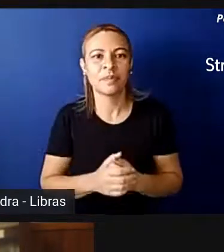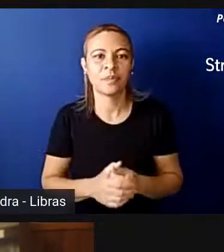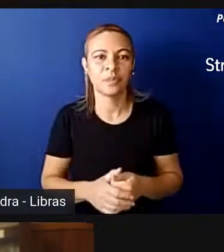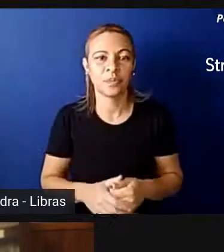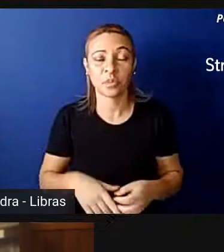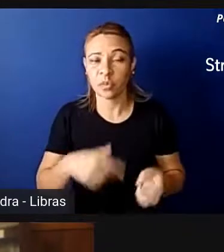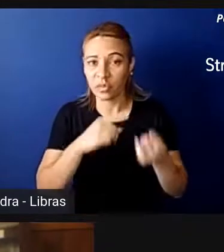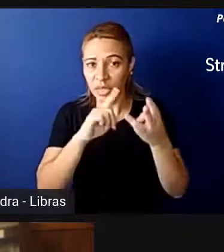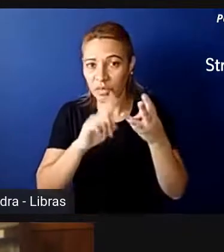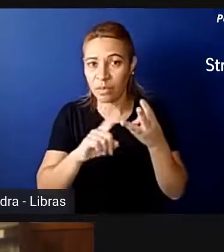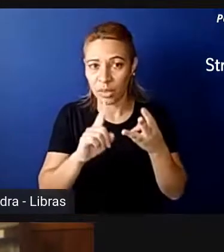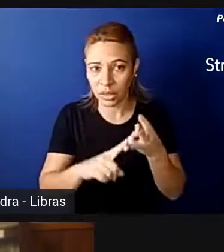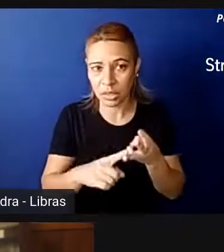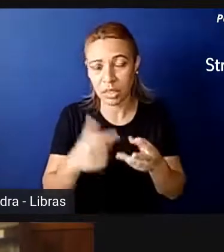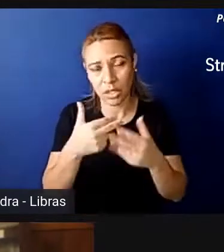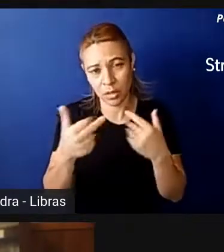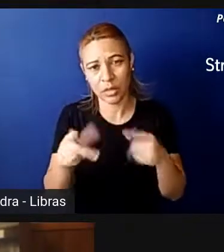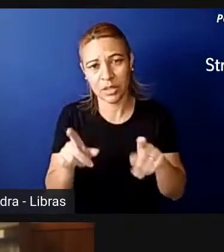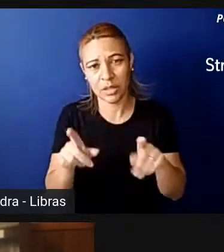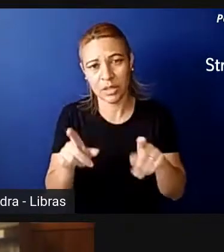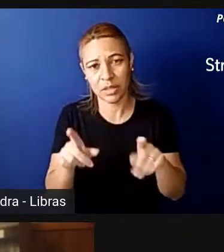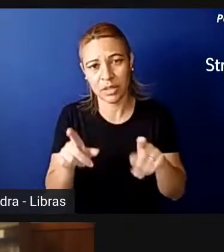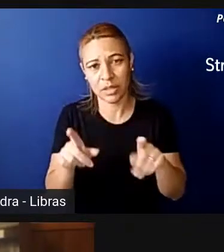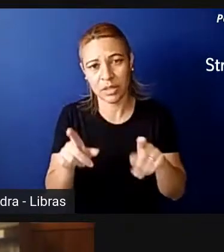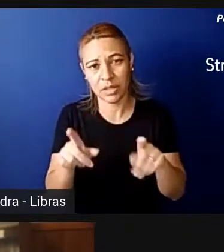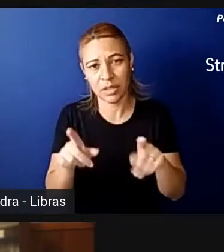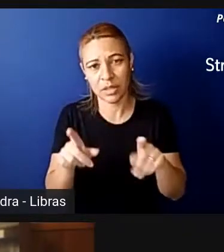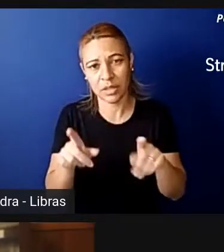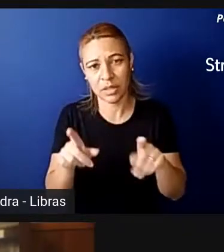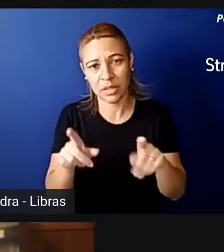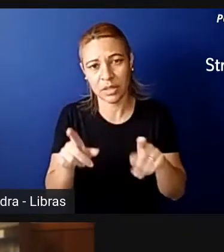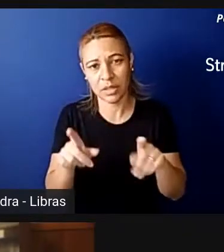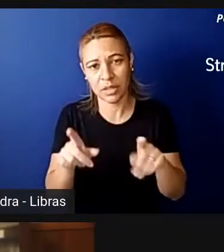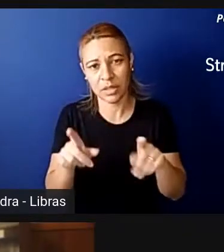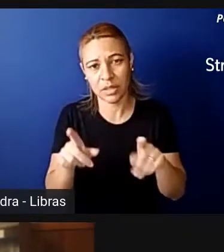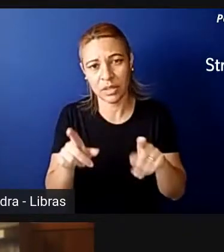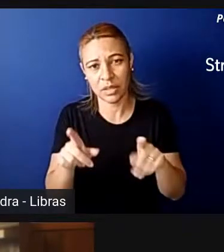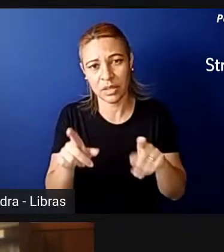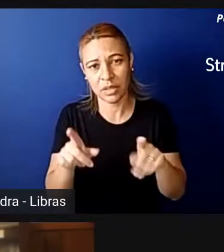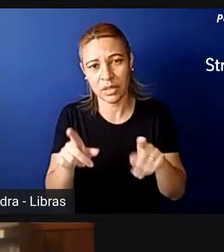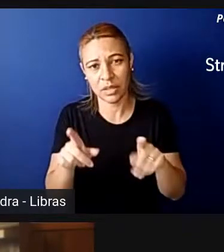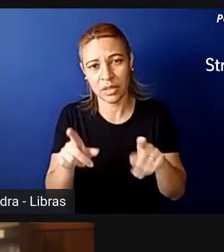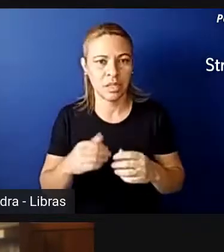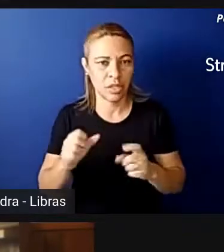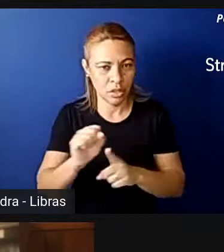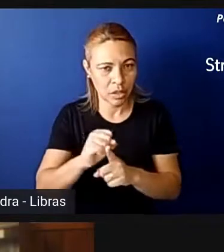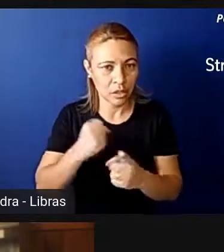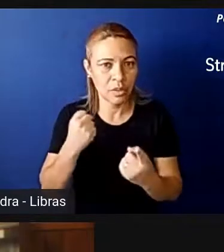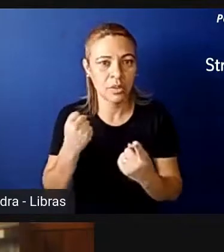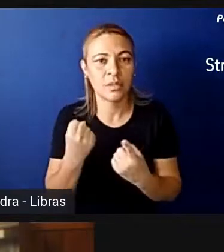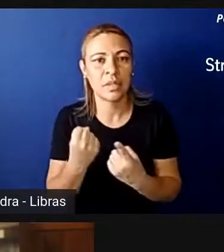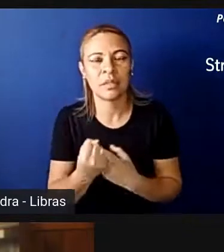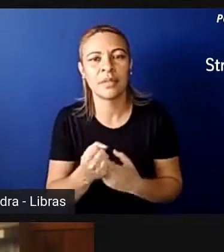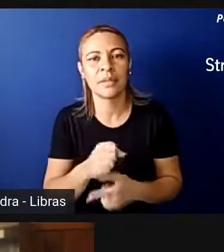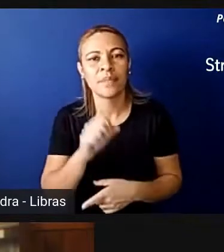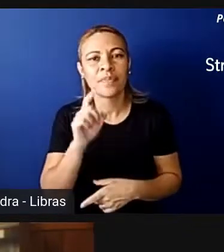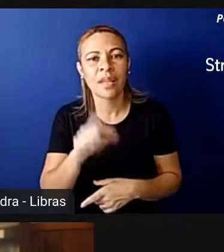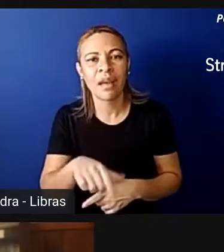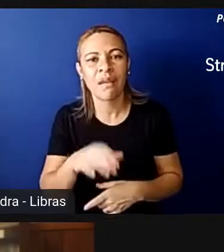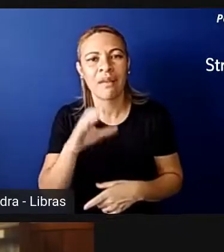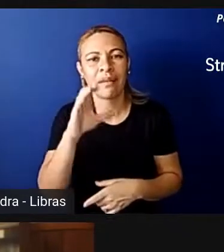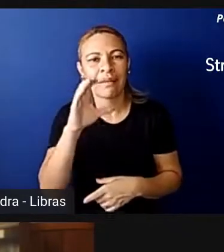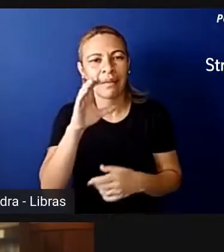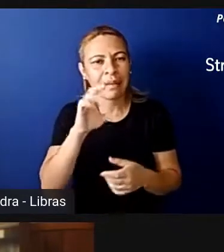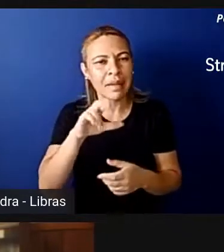medida em relação às medidas serem tomadas na sociedade é a criminalização da